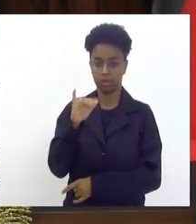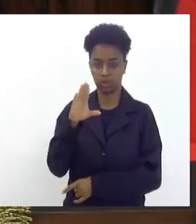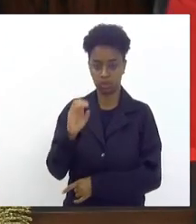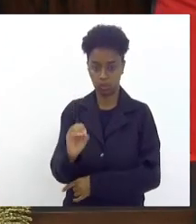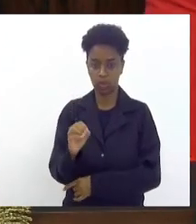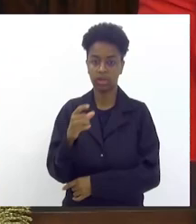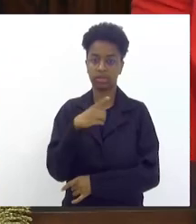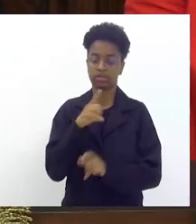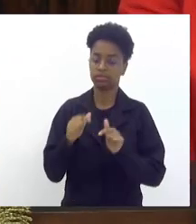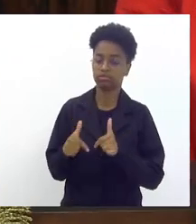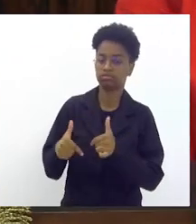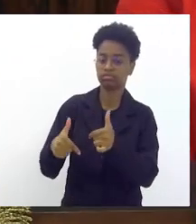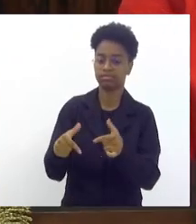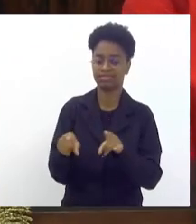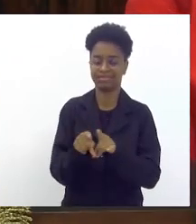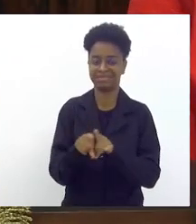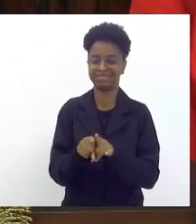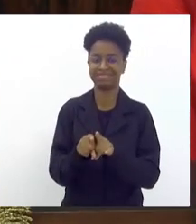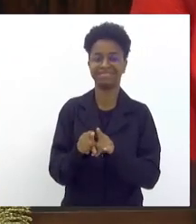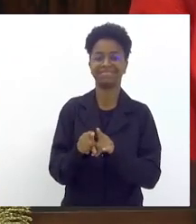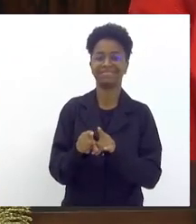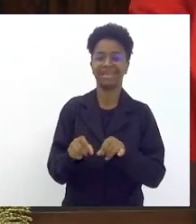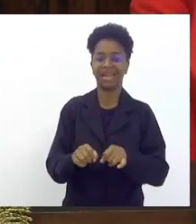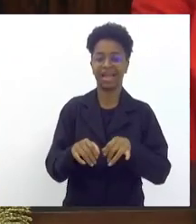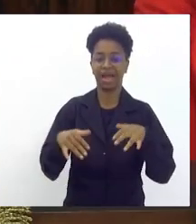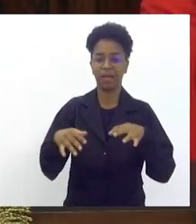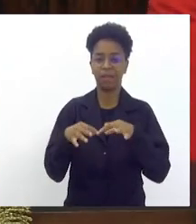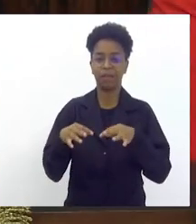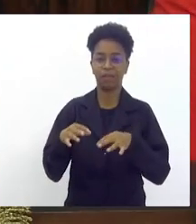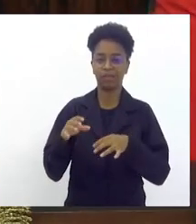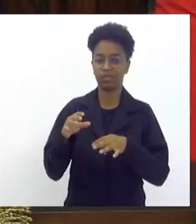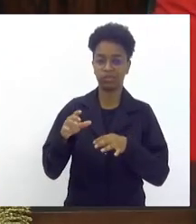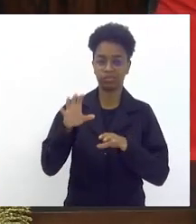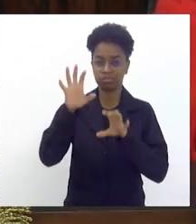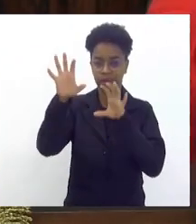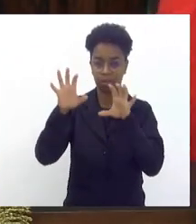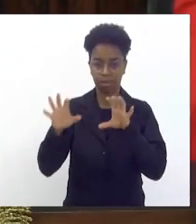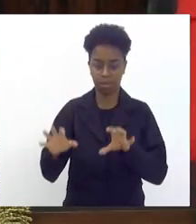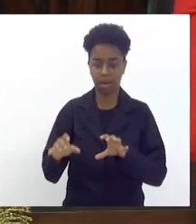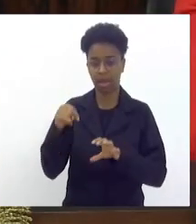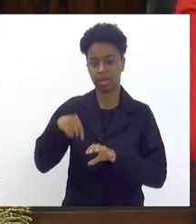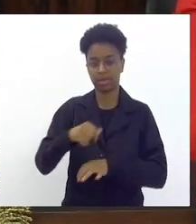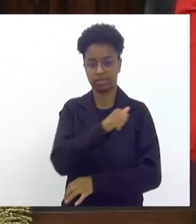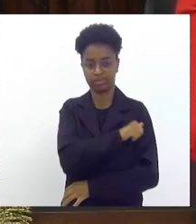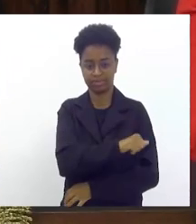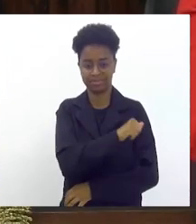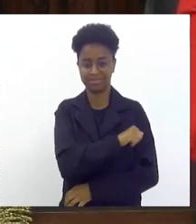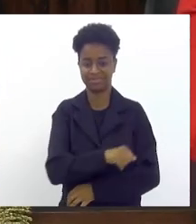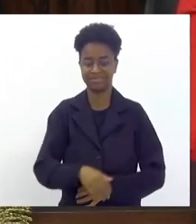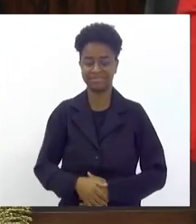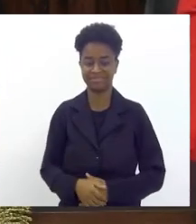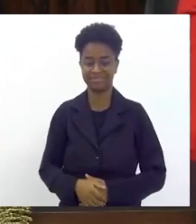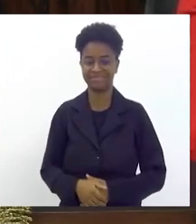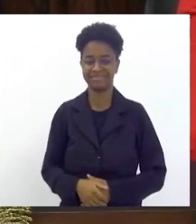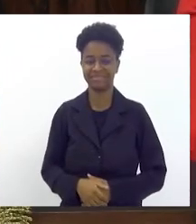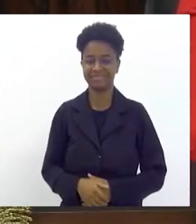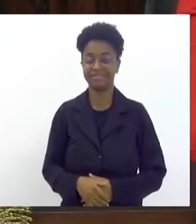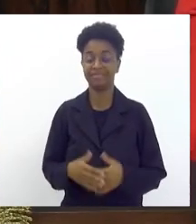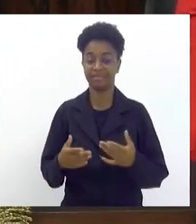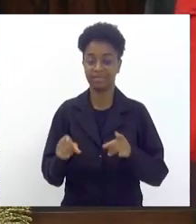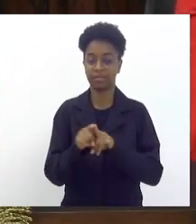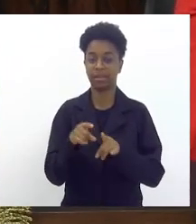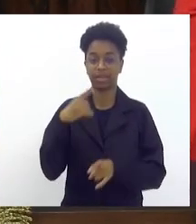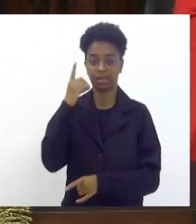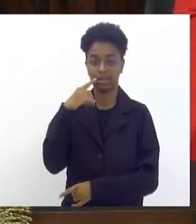audiências pelas câmaras municipais de todo o estado do Rio de Janeiro quero agradecer muito a vocês a deputada